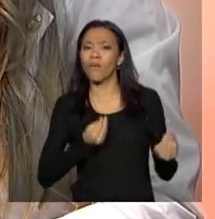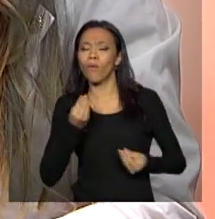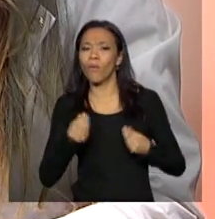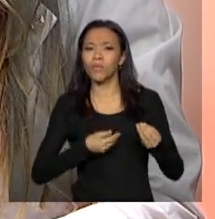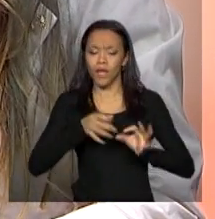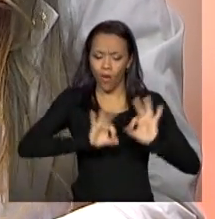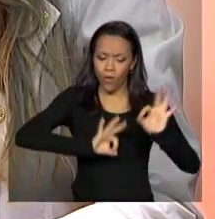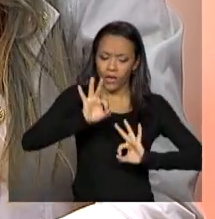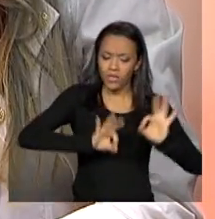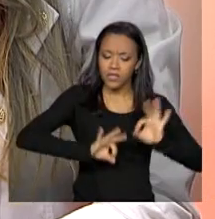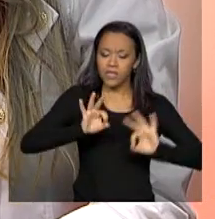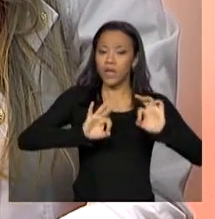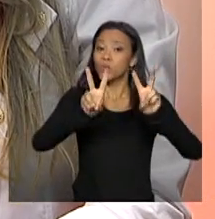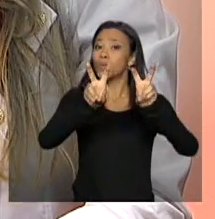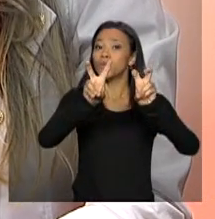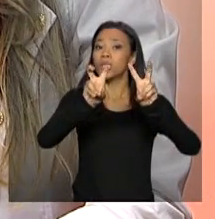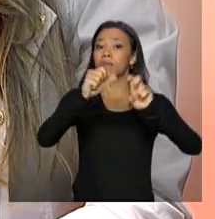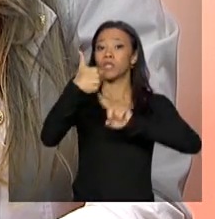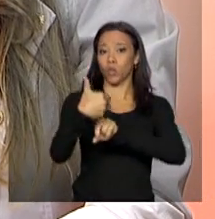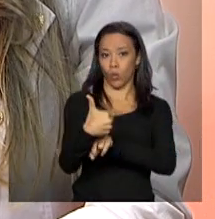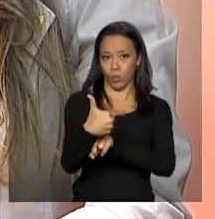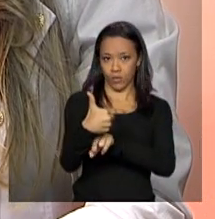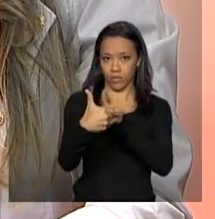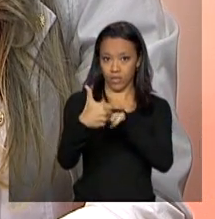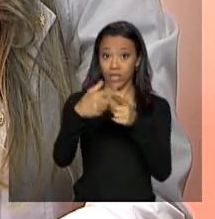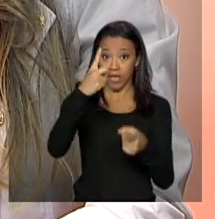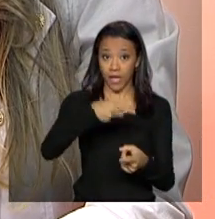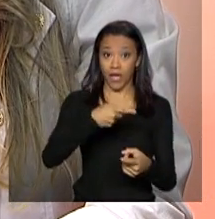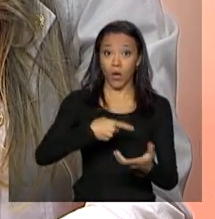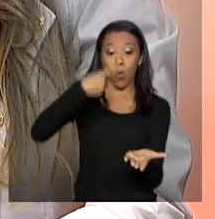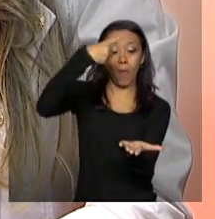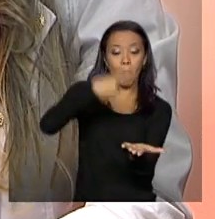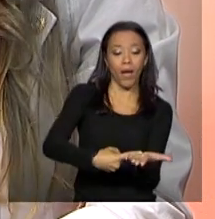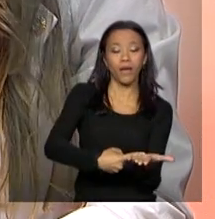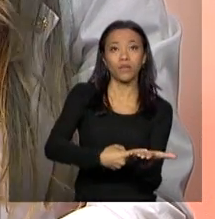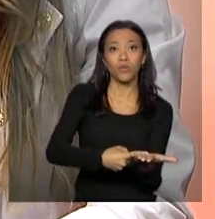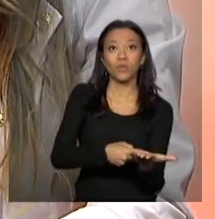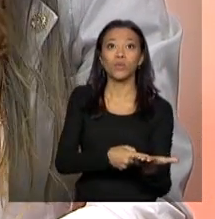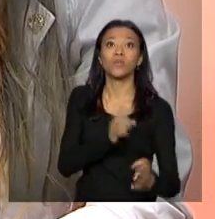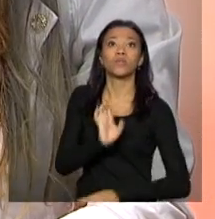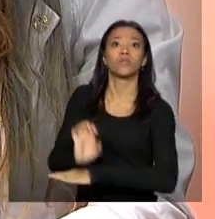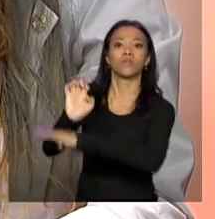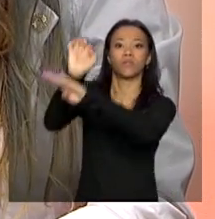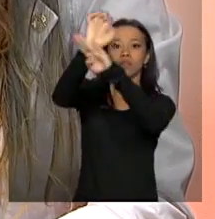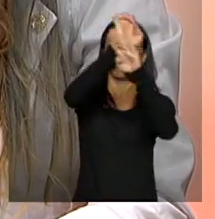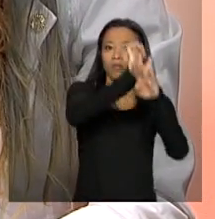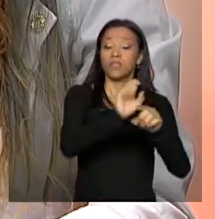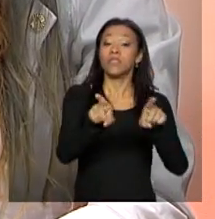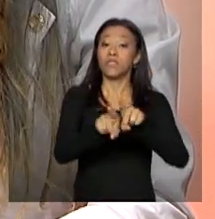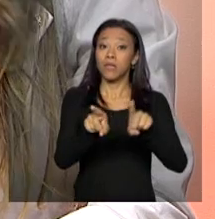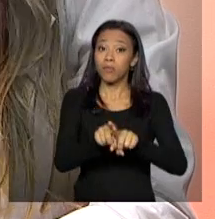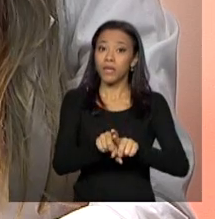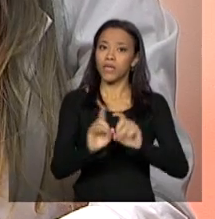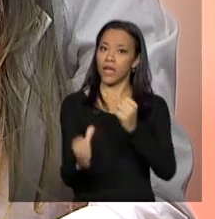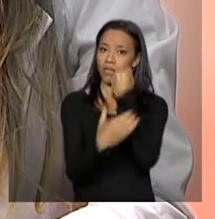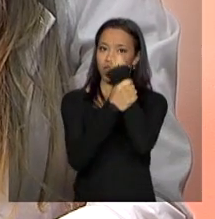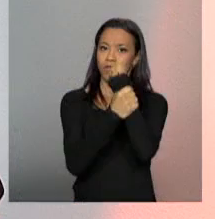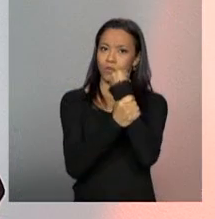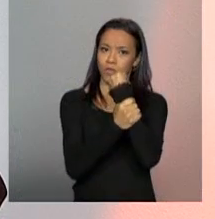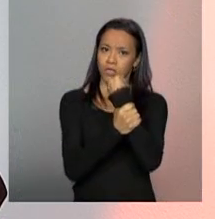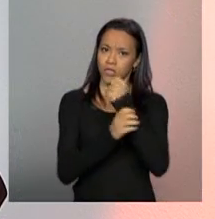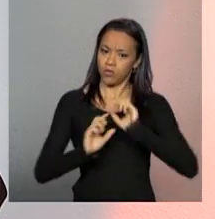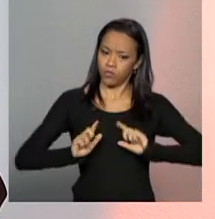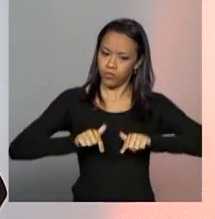o sub-tema 2, que é o Pacto Federativo e a Consolidação dos SUAS, que é o Sistema Único de Assistência Social. Sim.